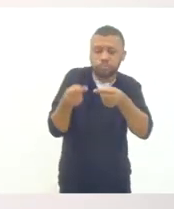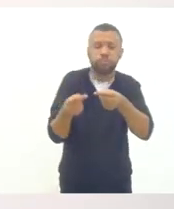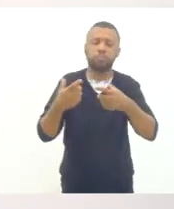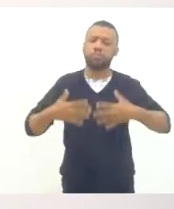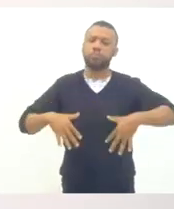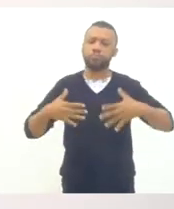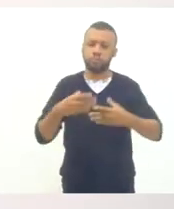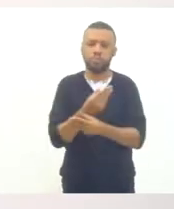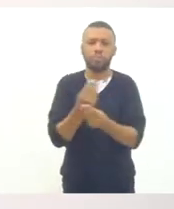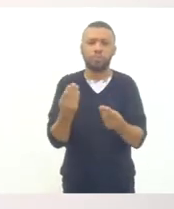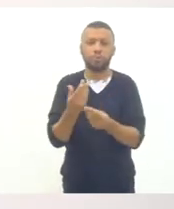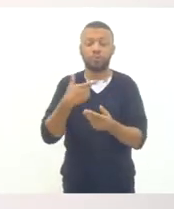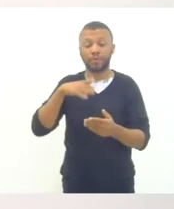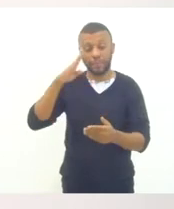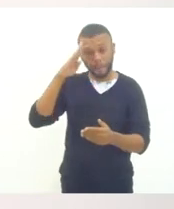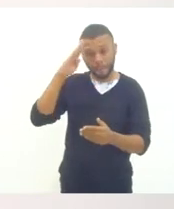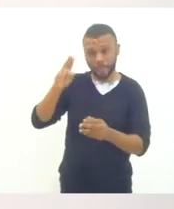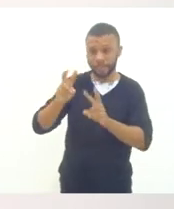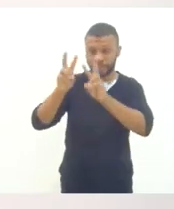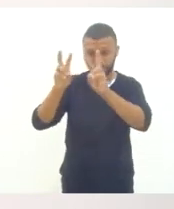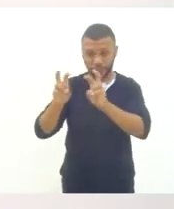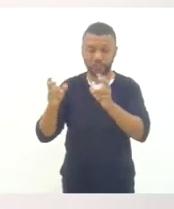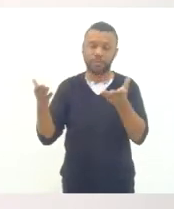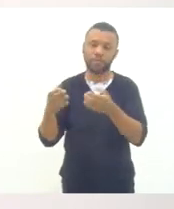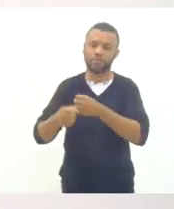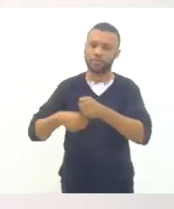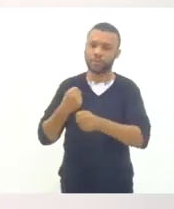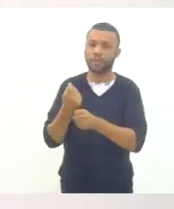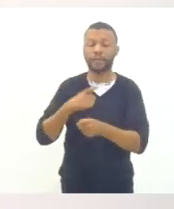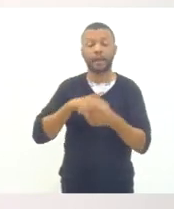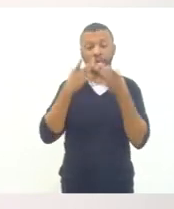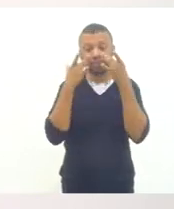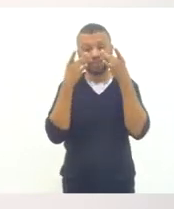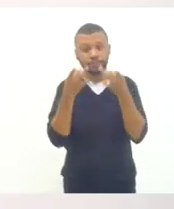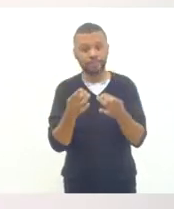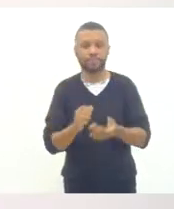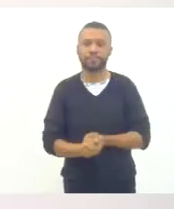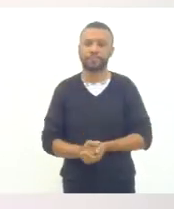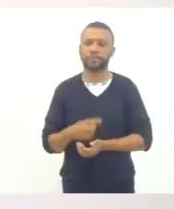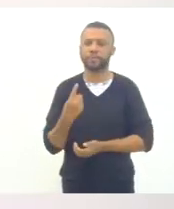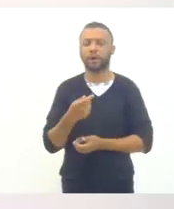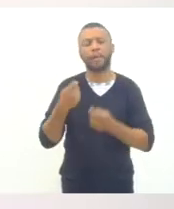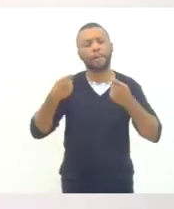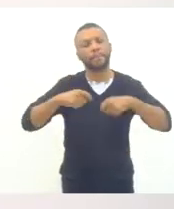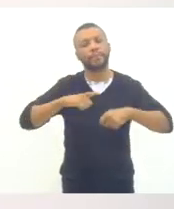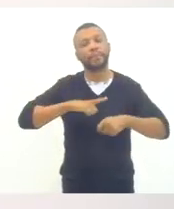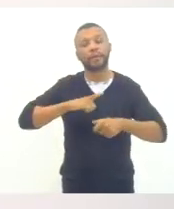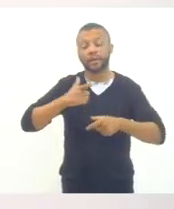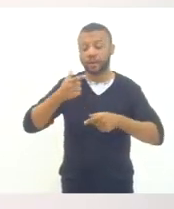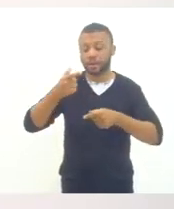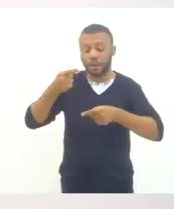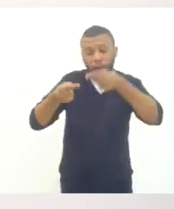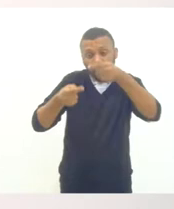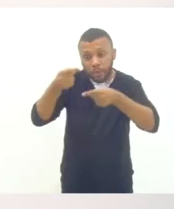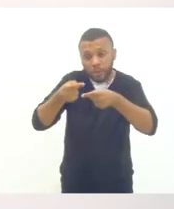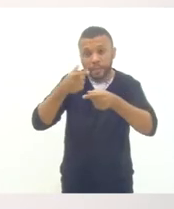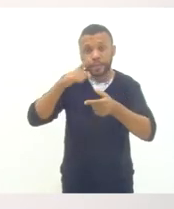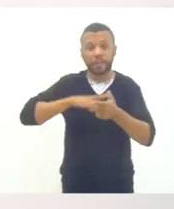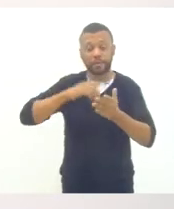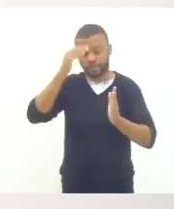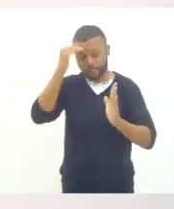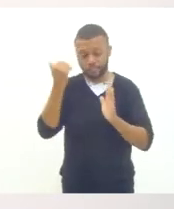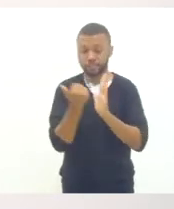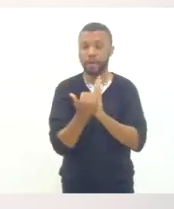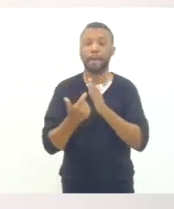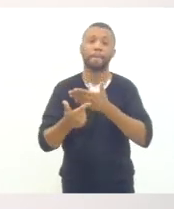nossa para esse ano, com esse cuidado, de como a gente quer que seja uma política que cumpra o seu papel de ser um orientador de uma política